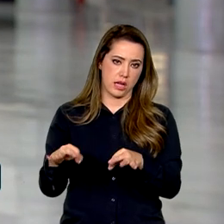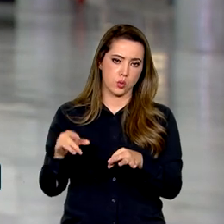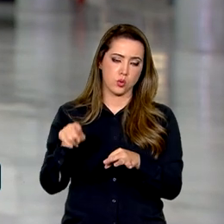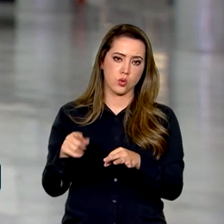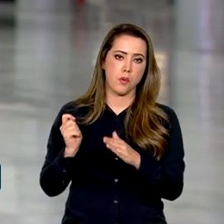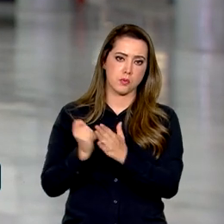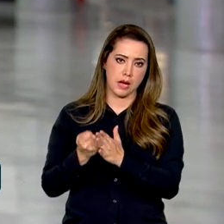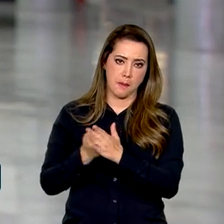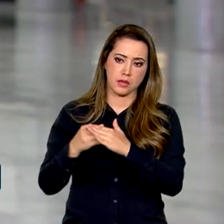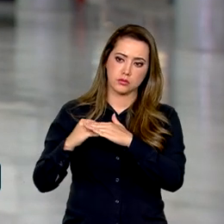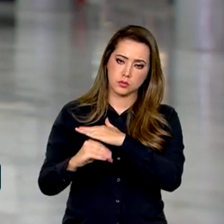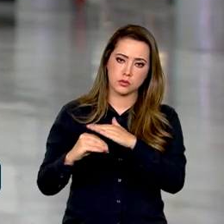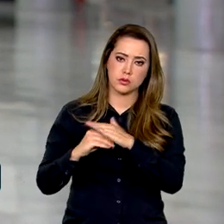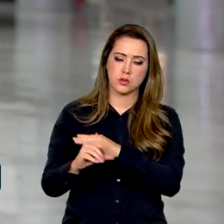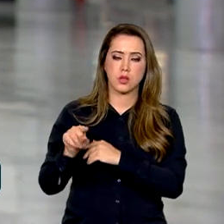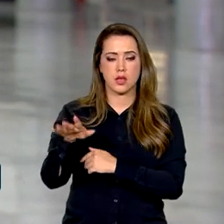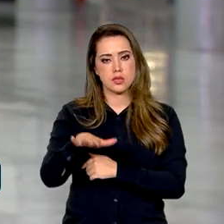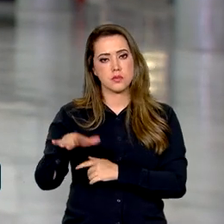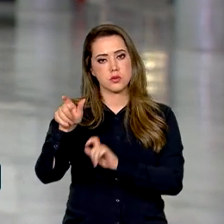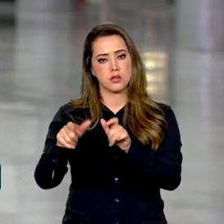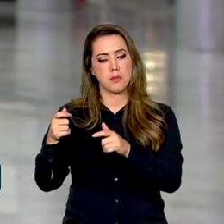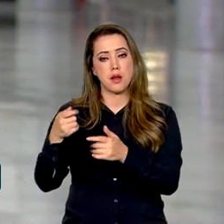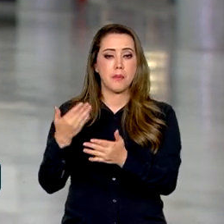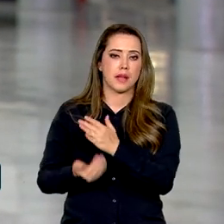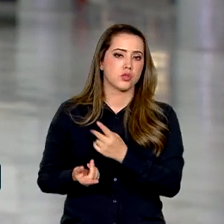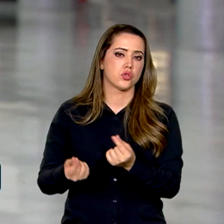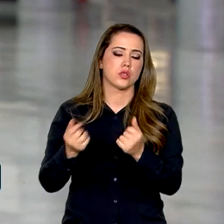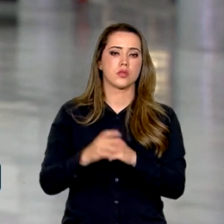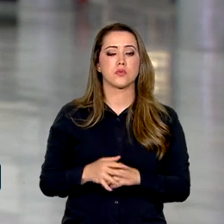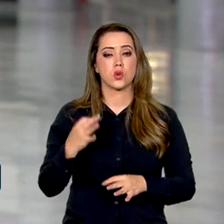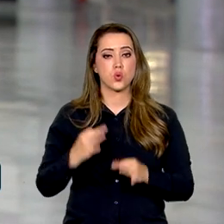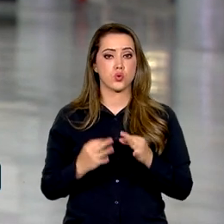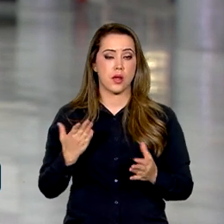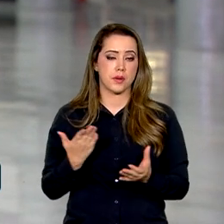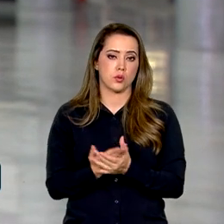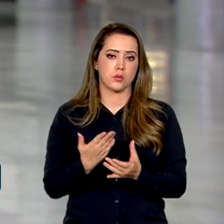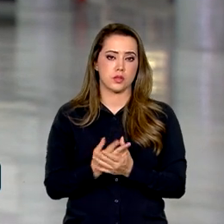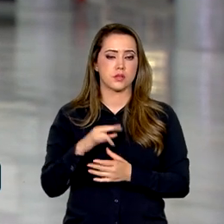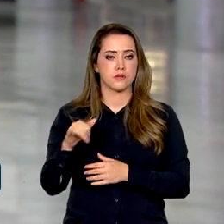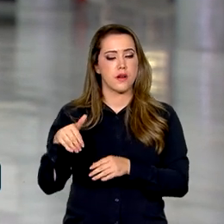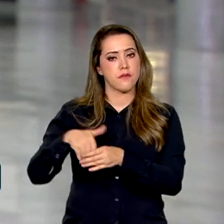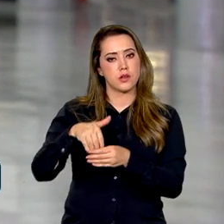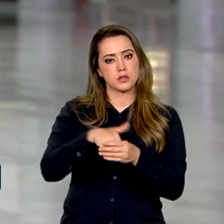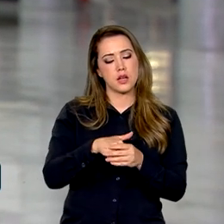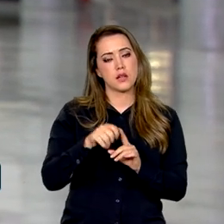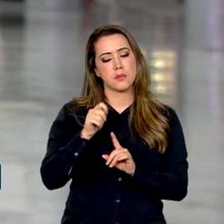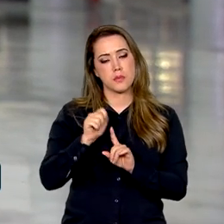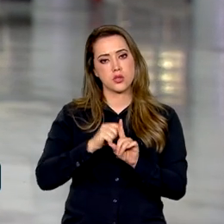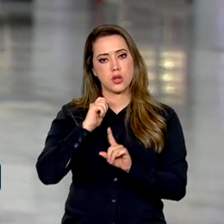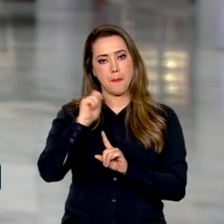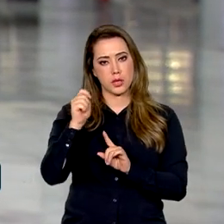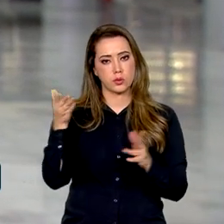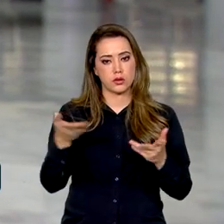os depósitos, causando perdas aos trabalhadores. O julgamento da ação começou a ser votada em abril deste ano.